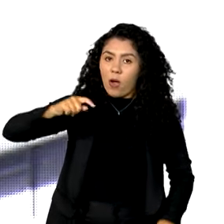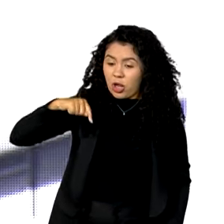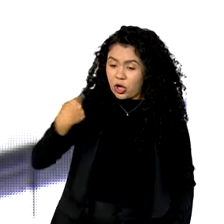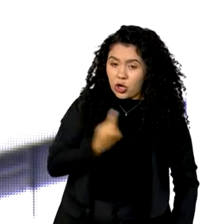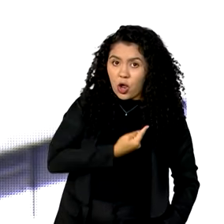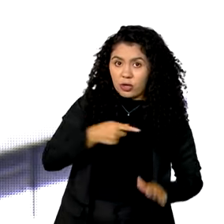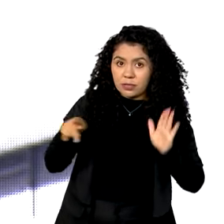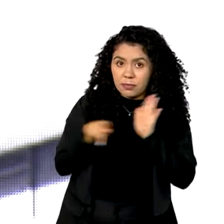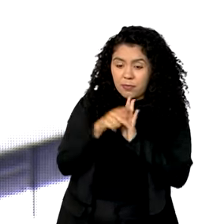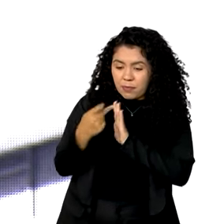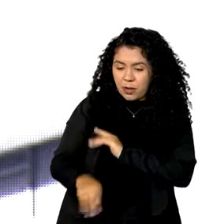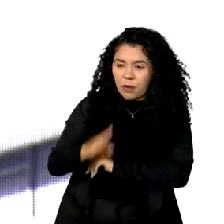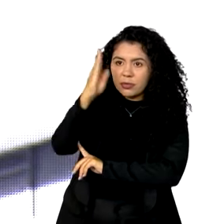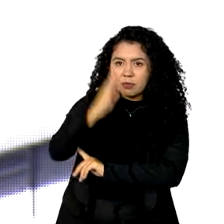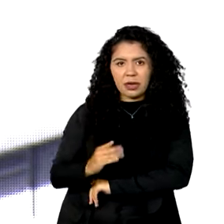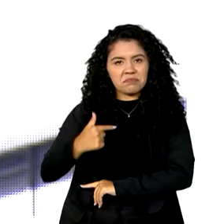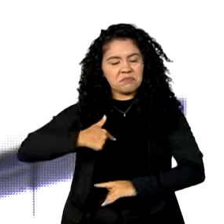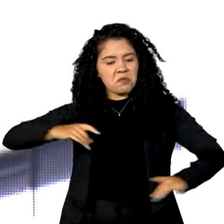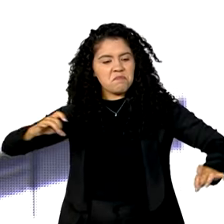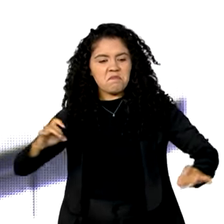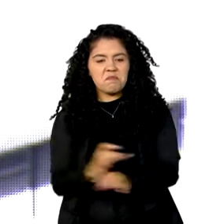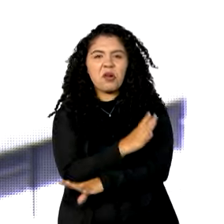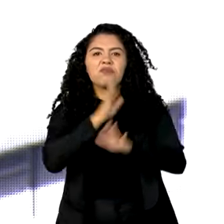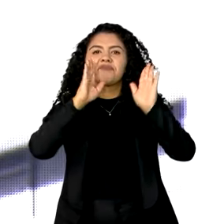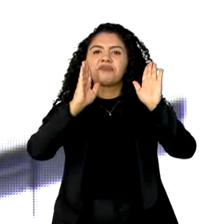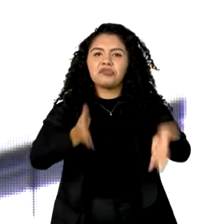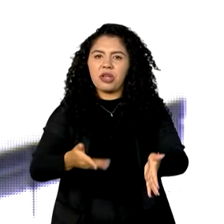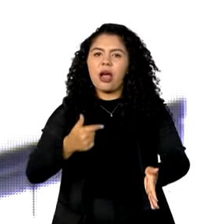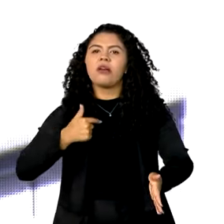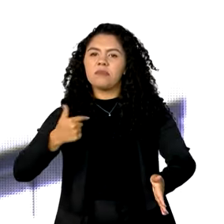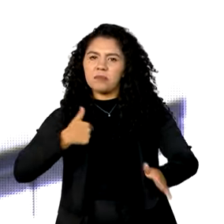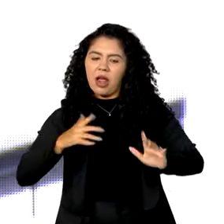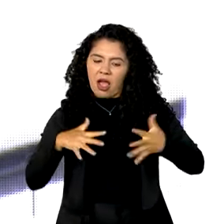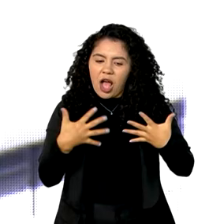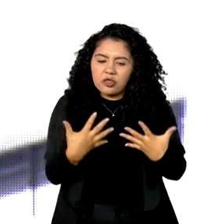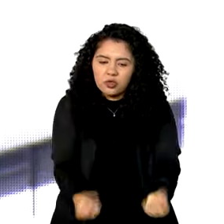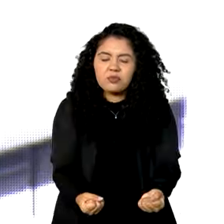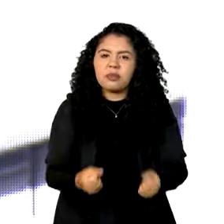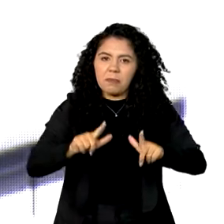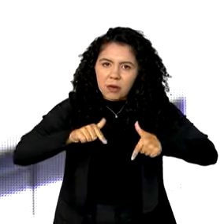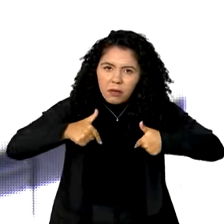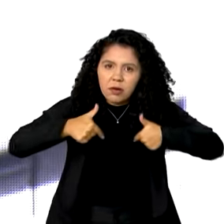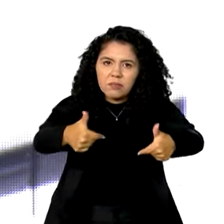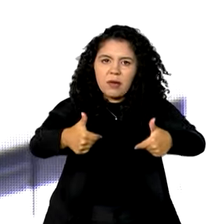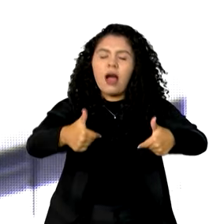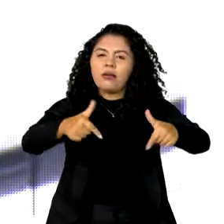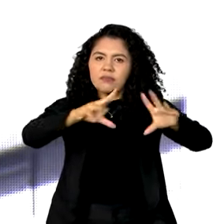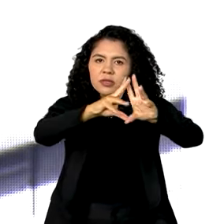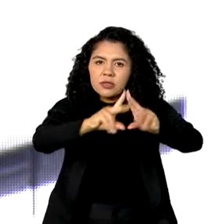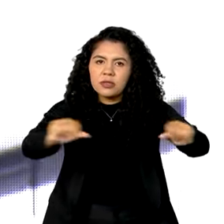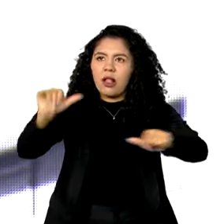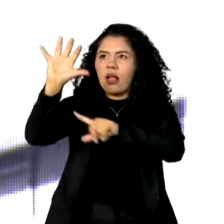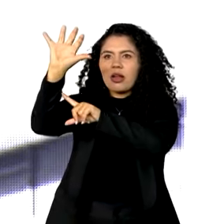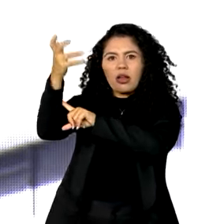preparado para assumir o protagonismo global no enfrentamento à crise climática.